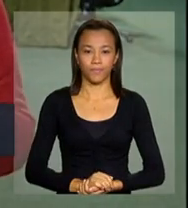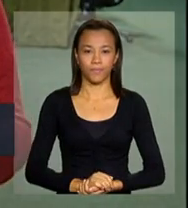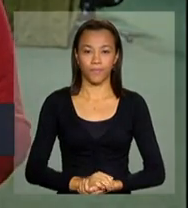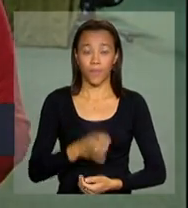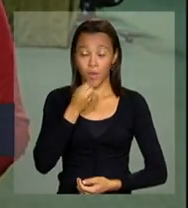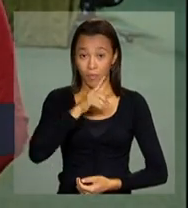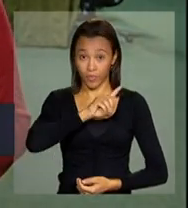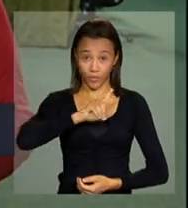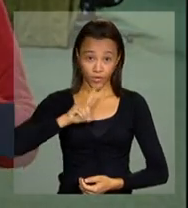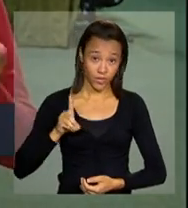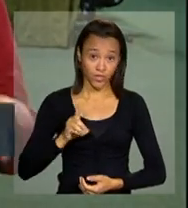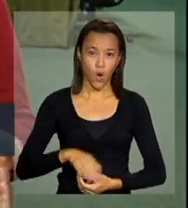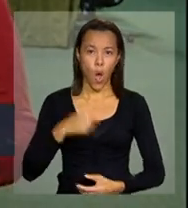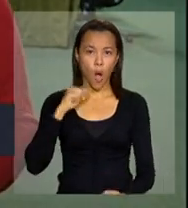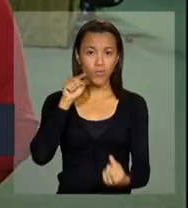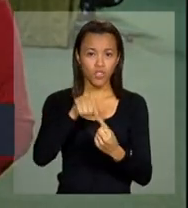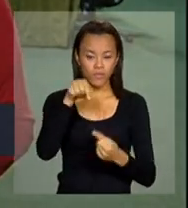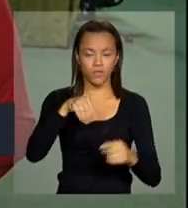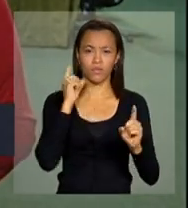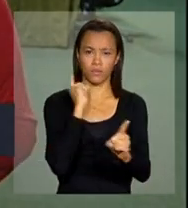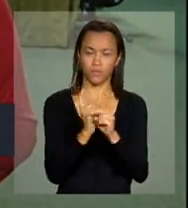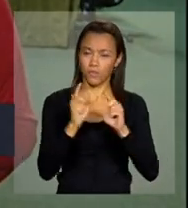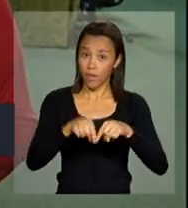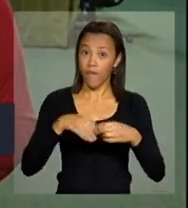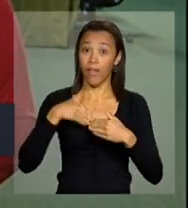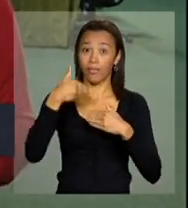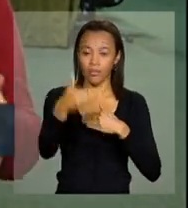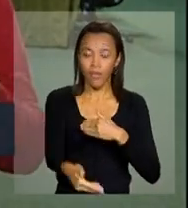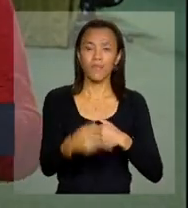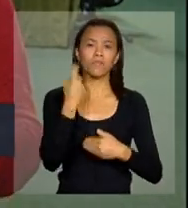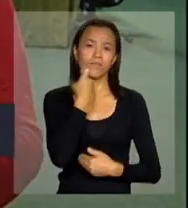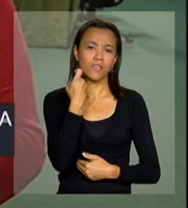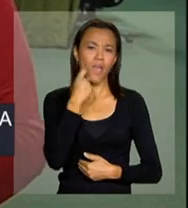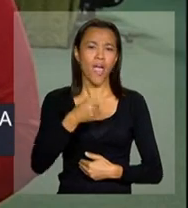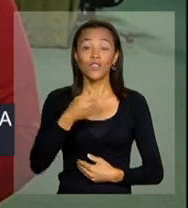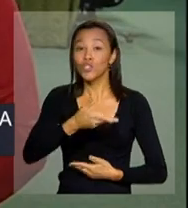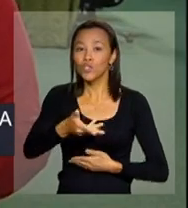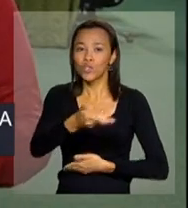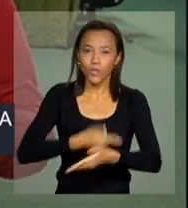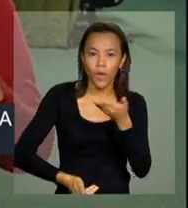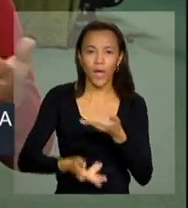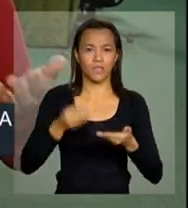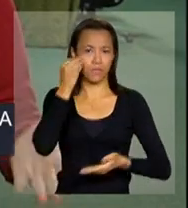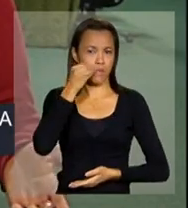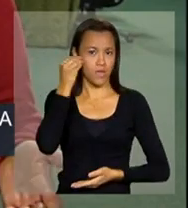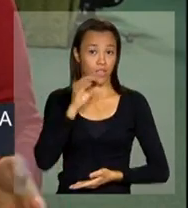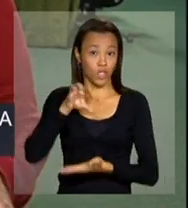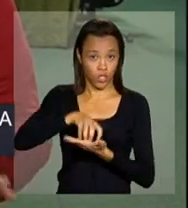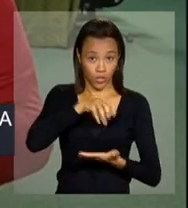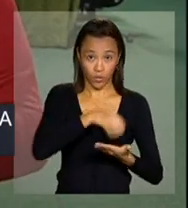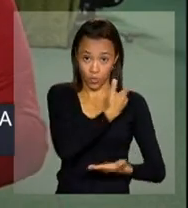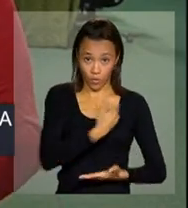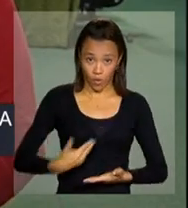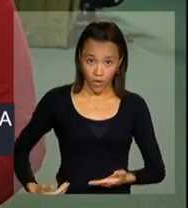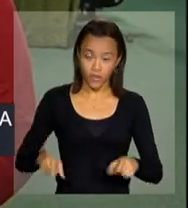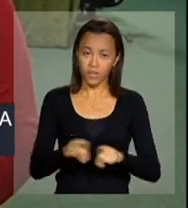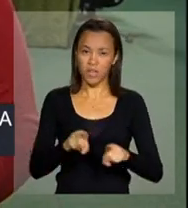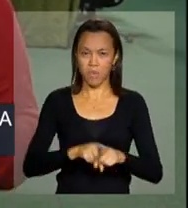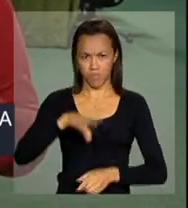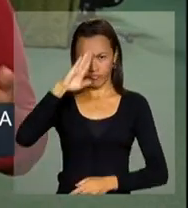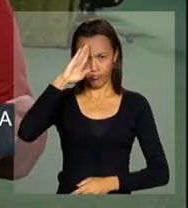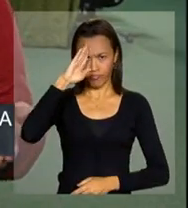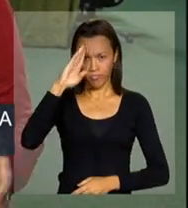Bom dia, Malu. O objetivo desse encontro que vai até sexta-feira é trocar experiências entre instituições públicas, organizações